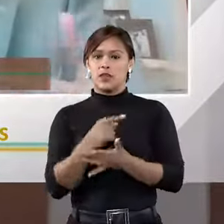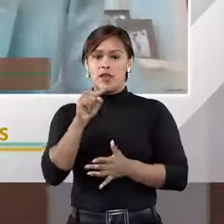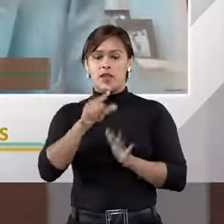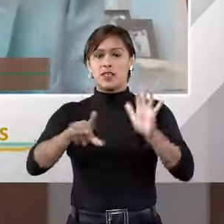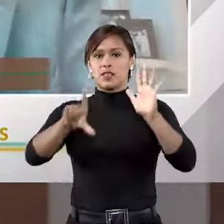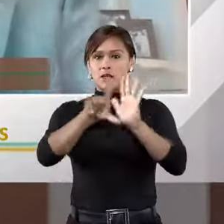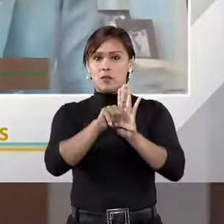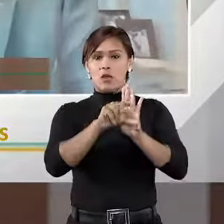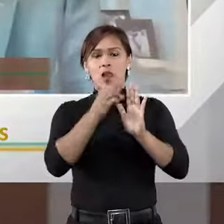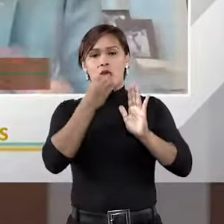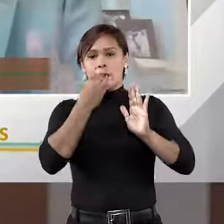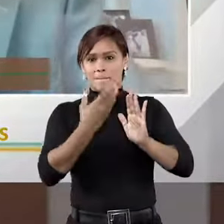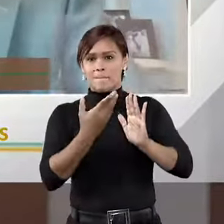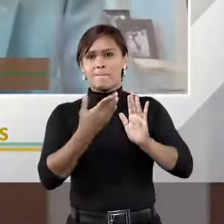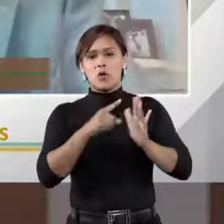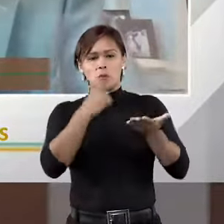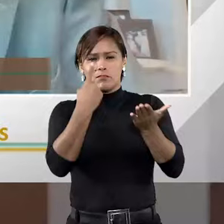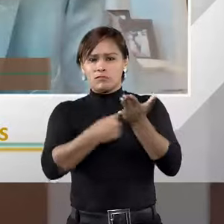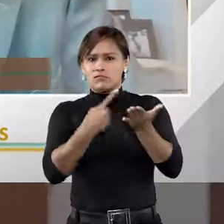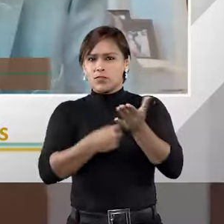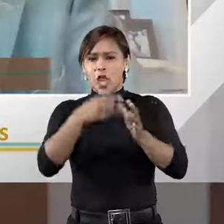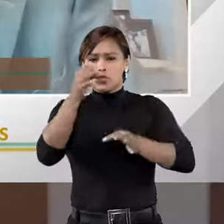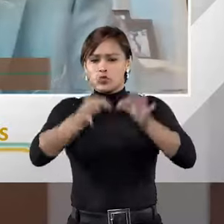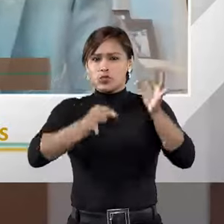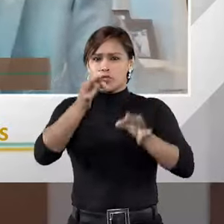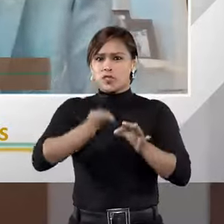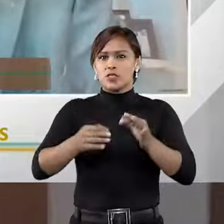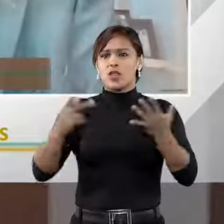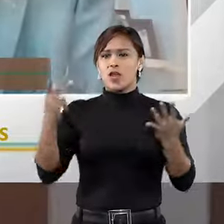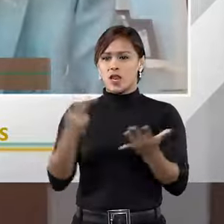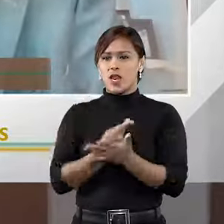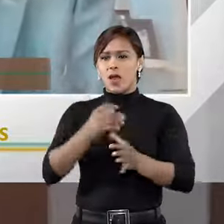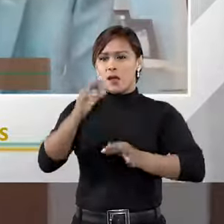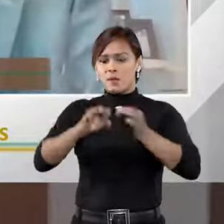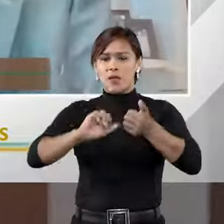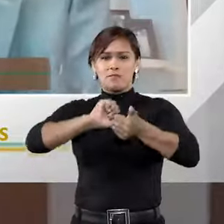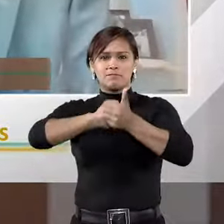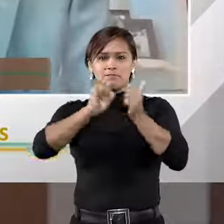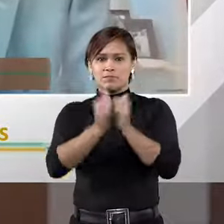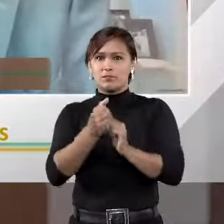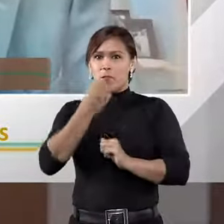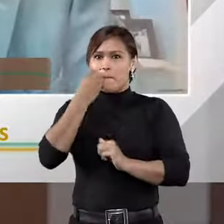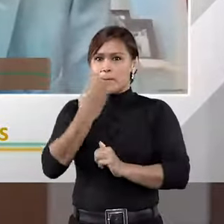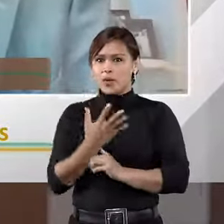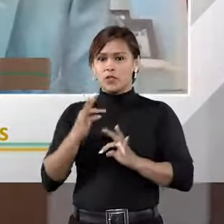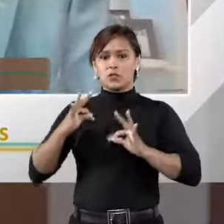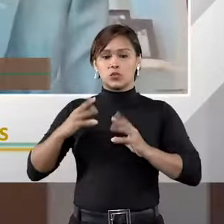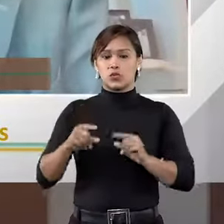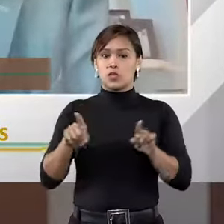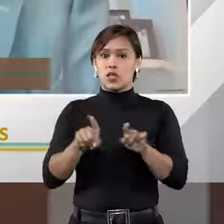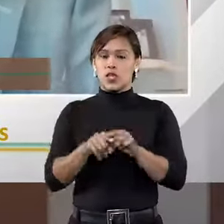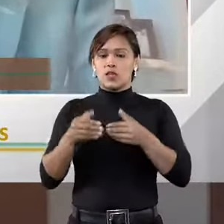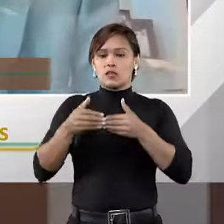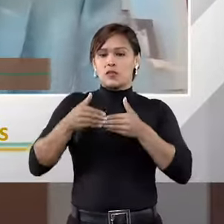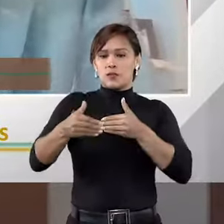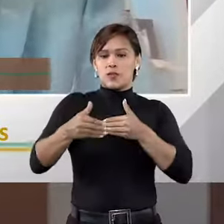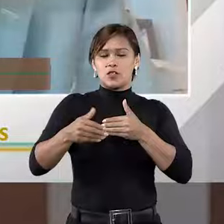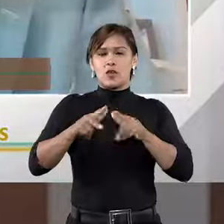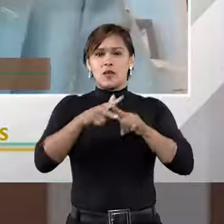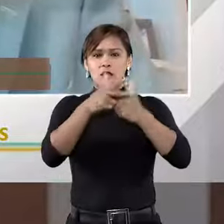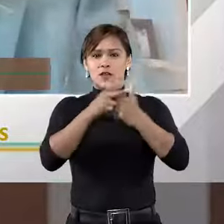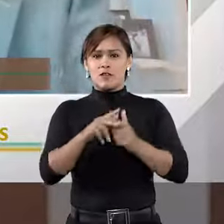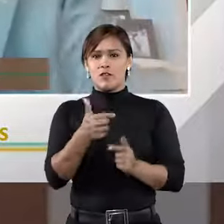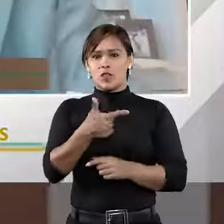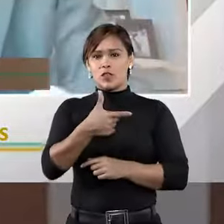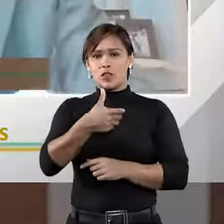Essa é uma lei de boa qualidade e bem aplicada, o judiciário aplica ela muito adequadamente e tudo mais. Ela passou por uma reforma em